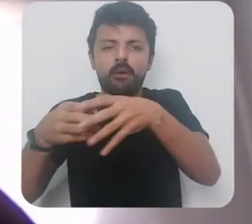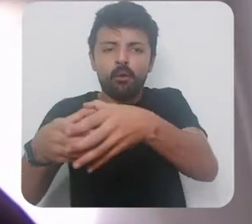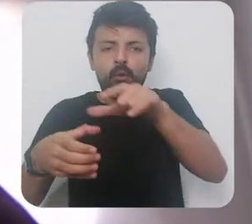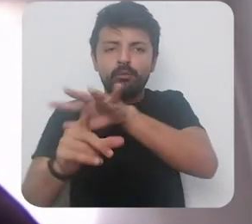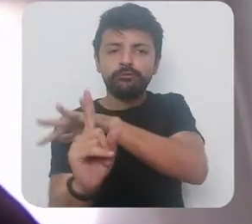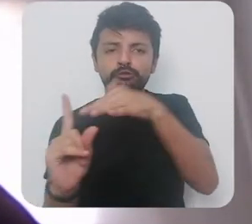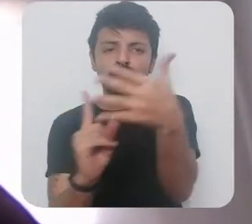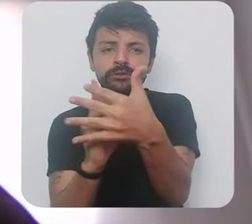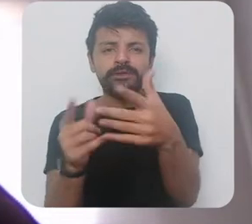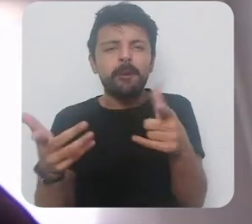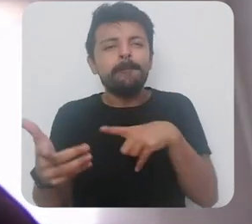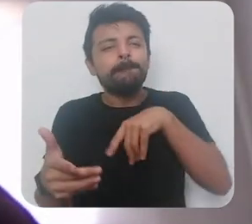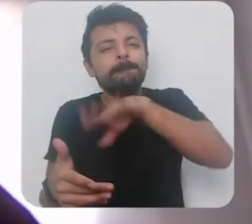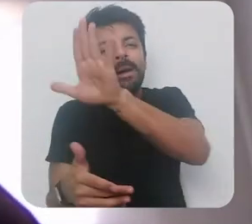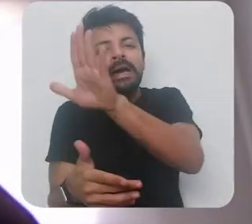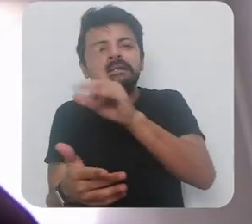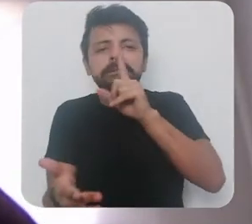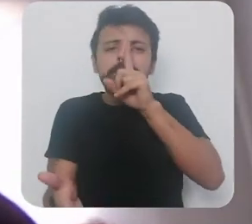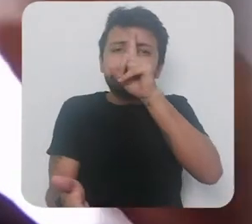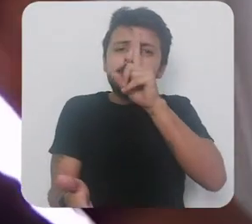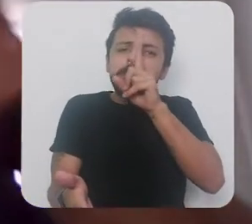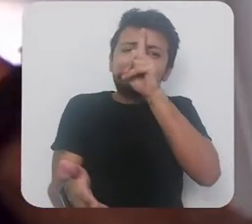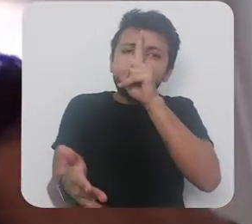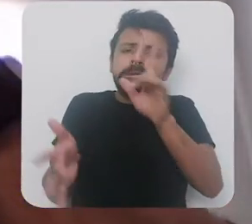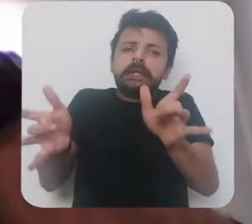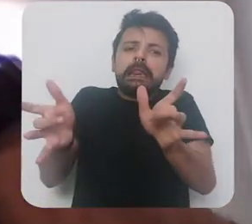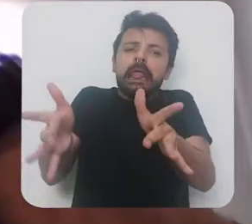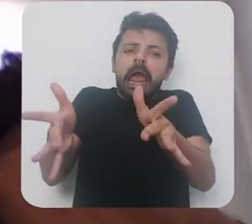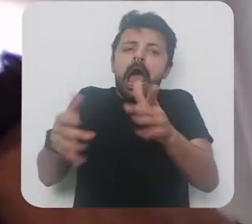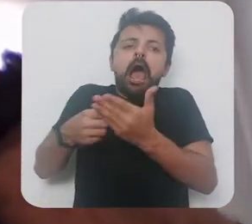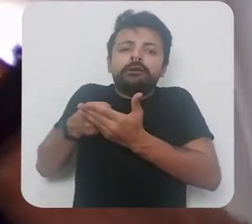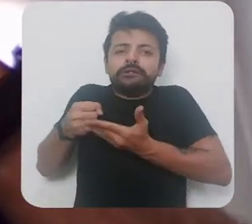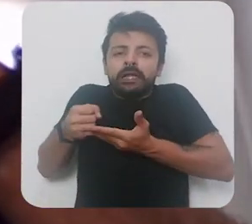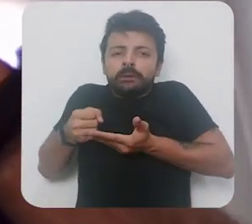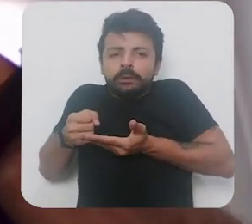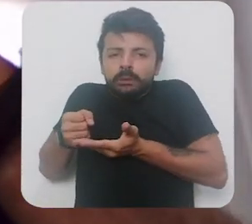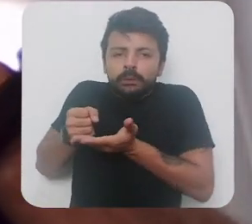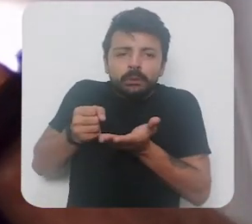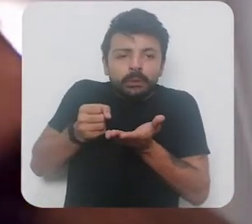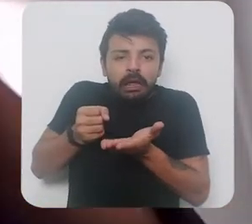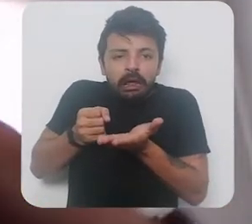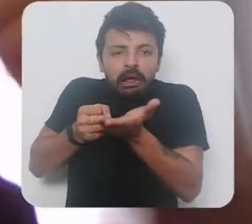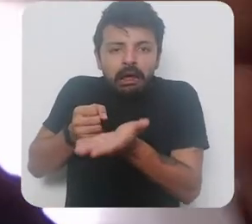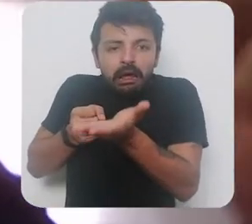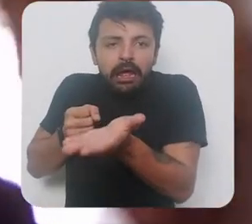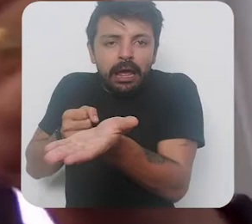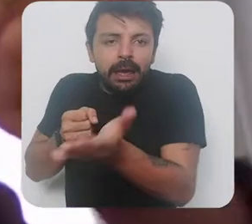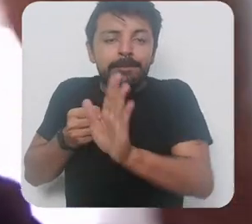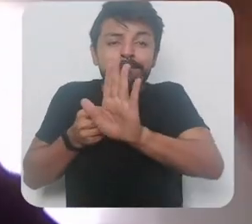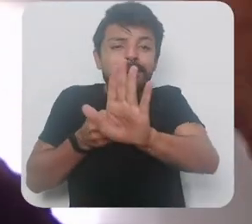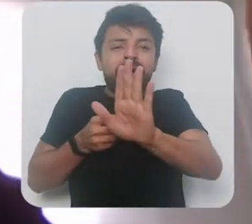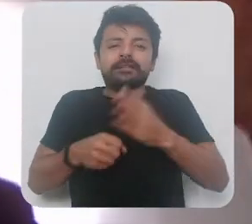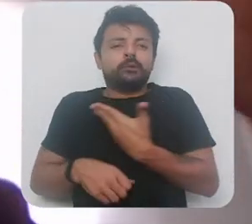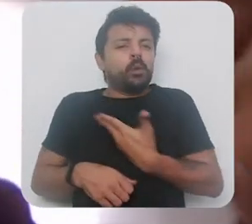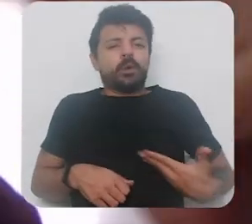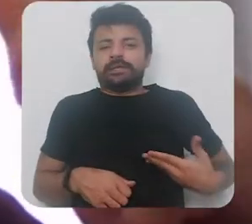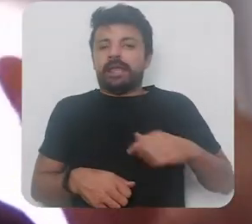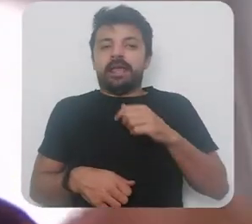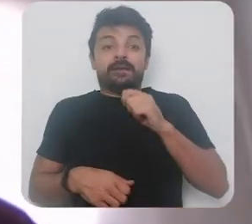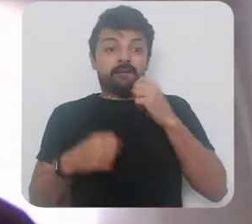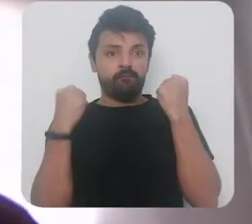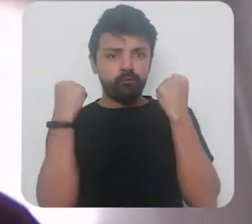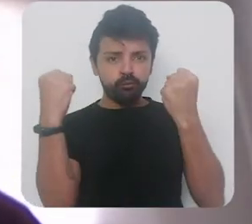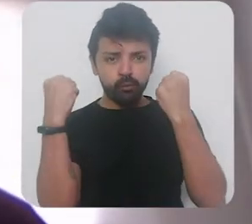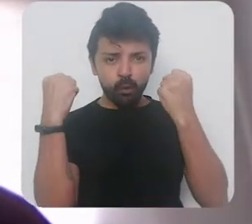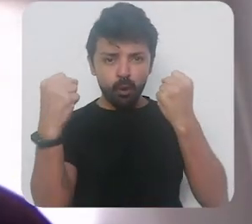social mas ainda não se tem digamos assim uma ação mais forte do